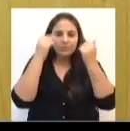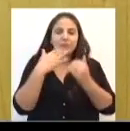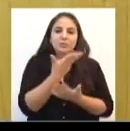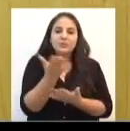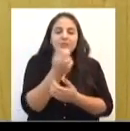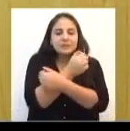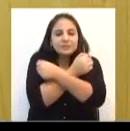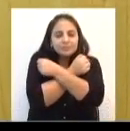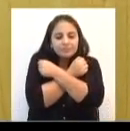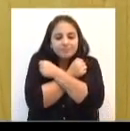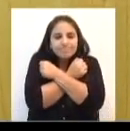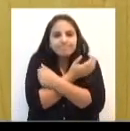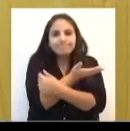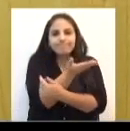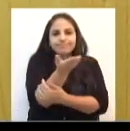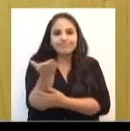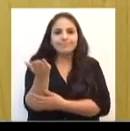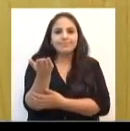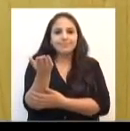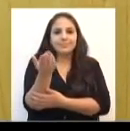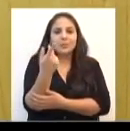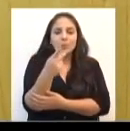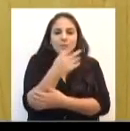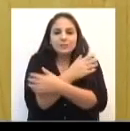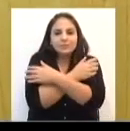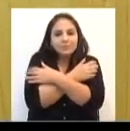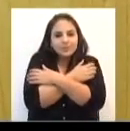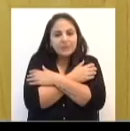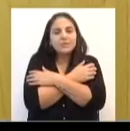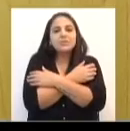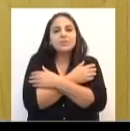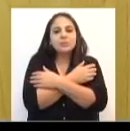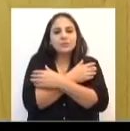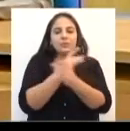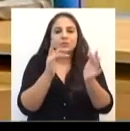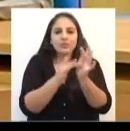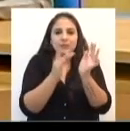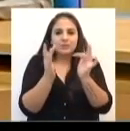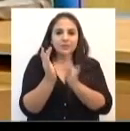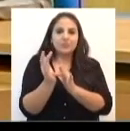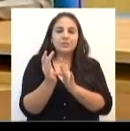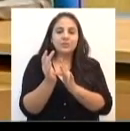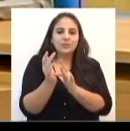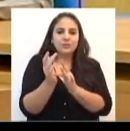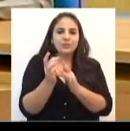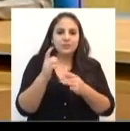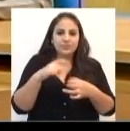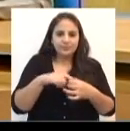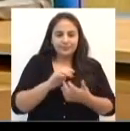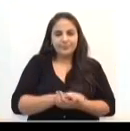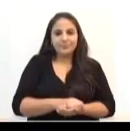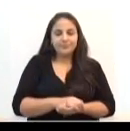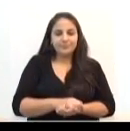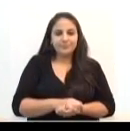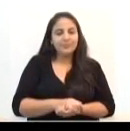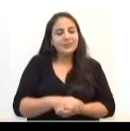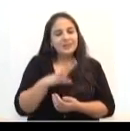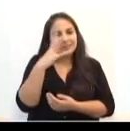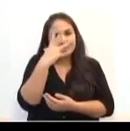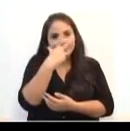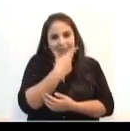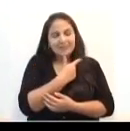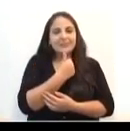Sinta-se abraçado com esse abraço do Cristo Jesus ressuscitado, luz do mundo. Que bela